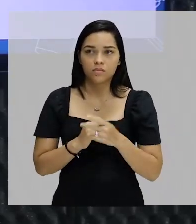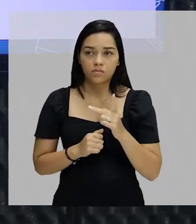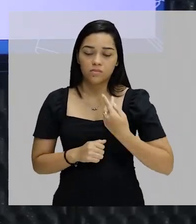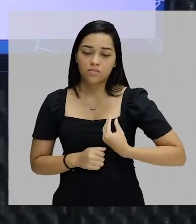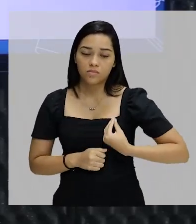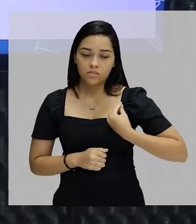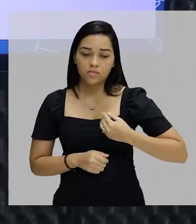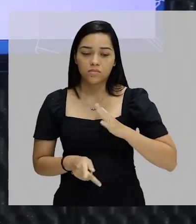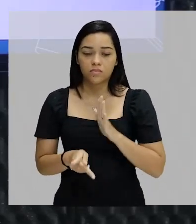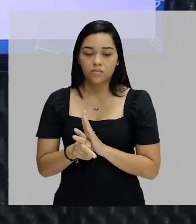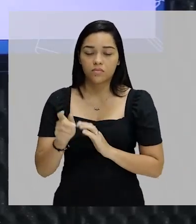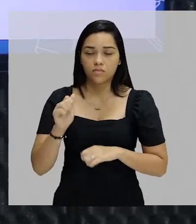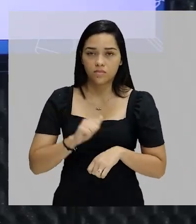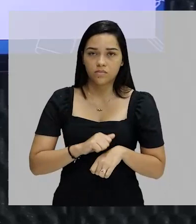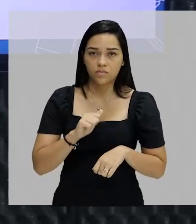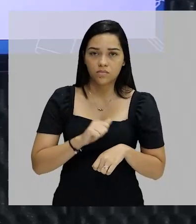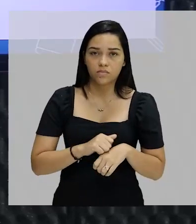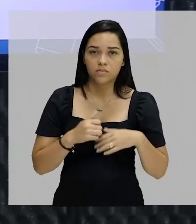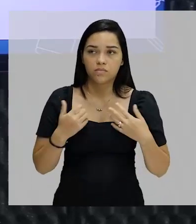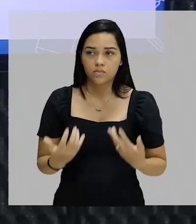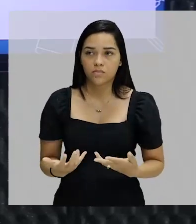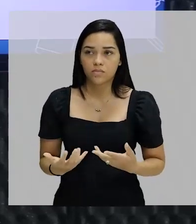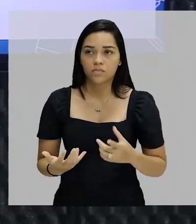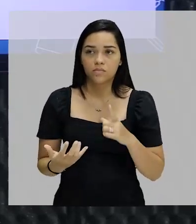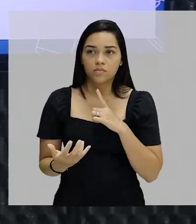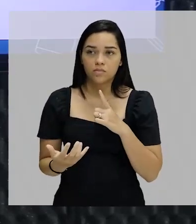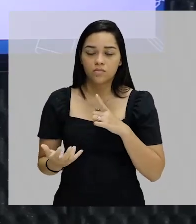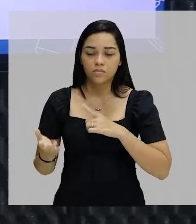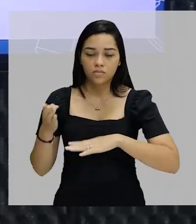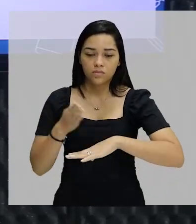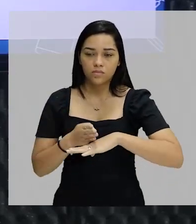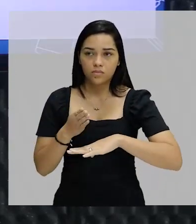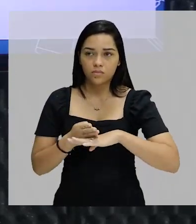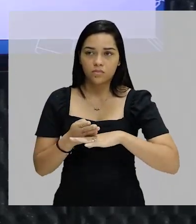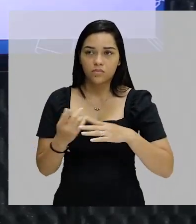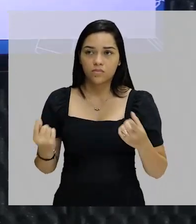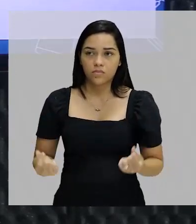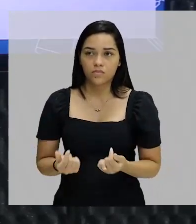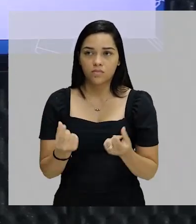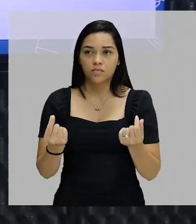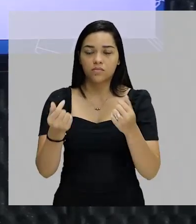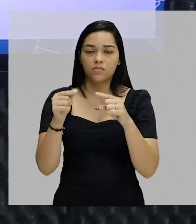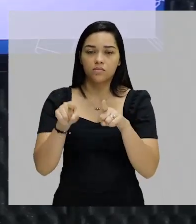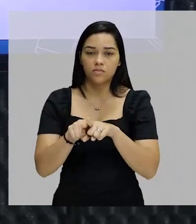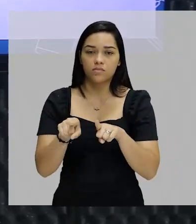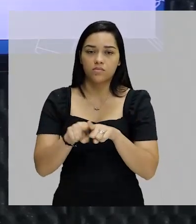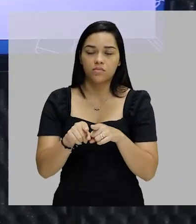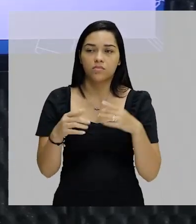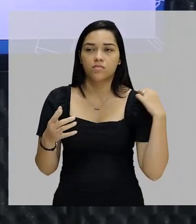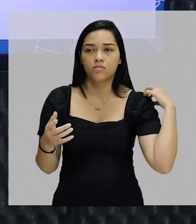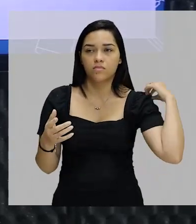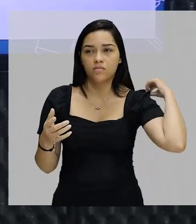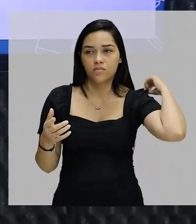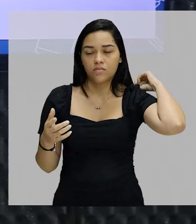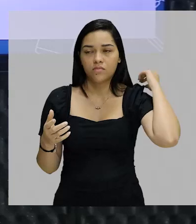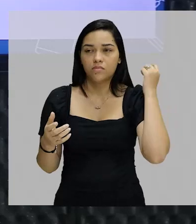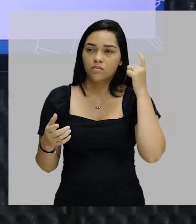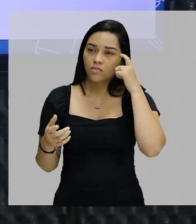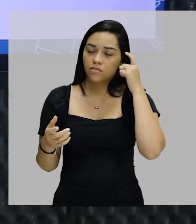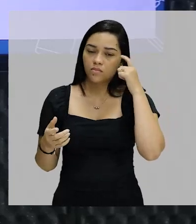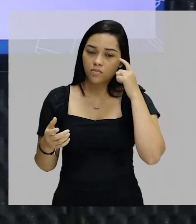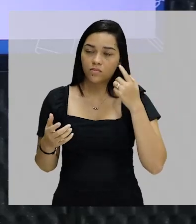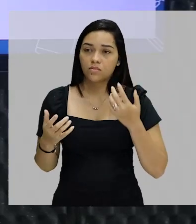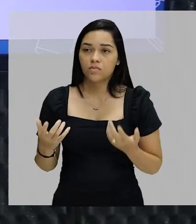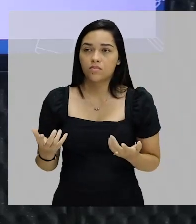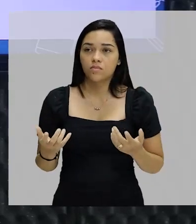vida vai ser na pobreza. E aqui, a partir da idade moderna, do capitalismo, da ética protestante, a ideia do pobre ser